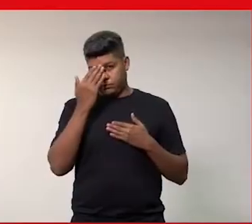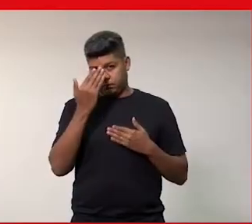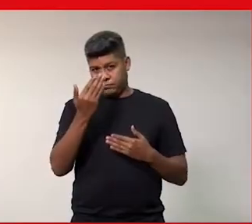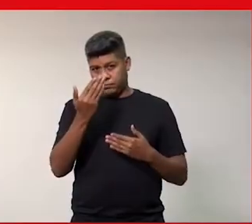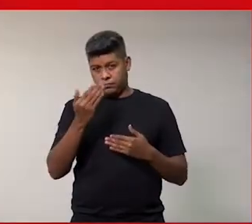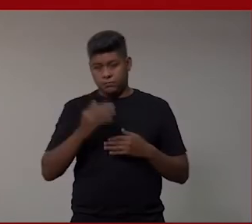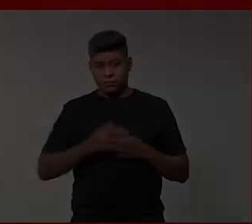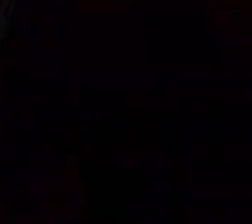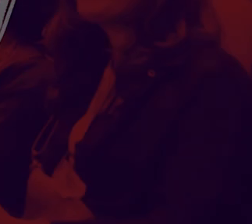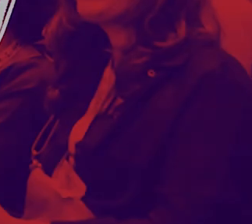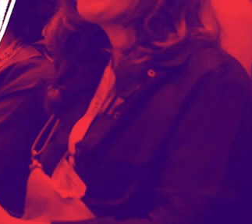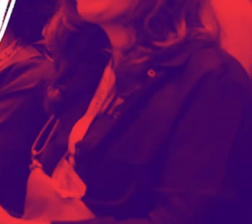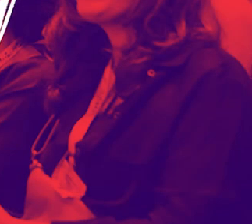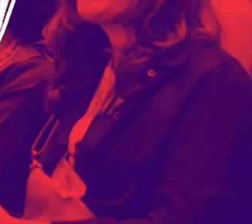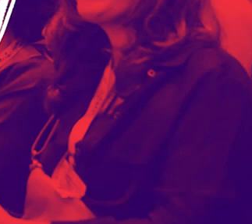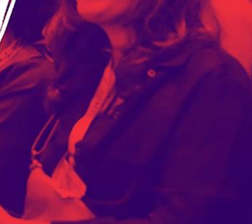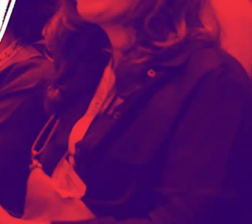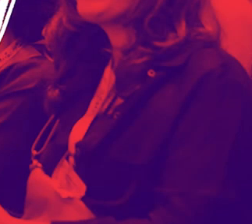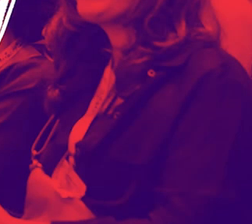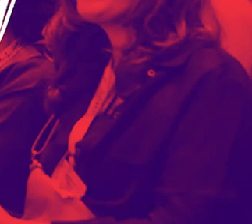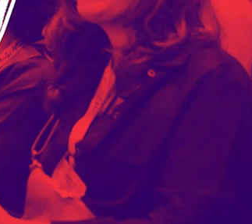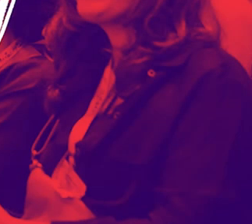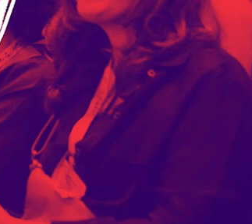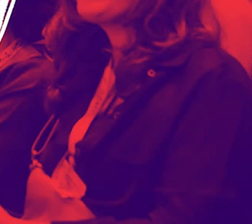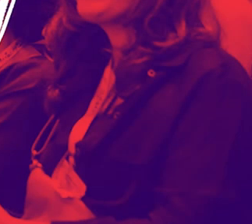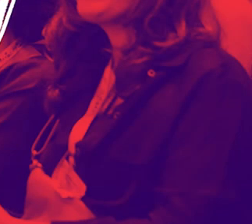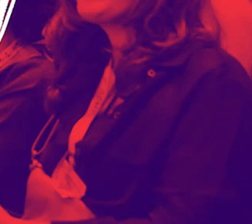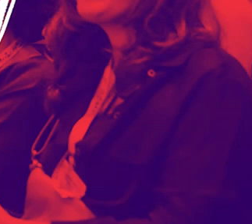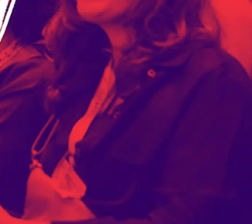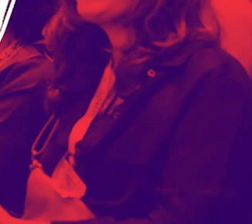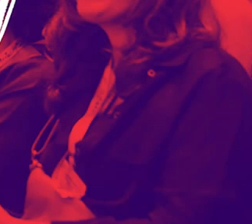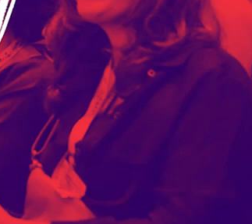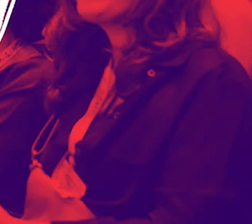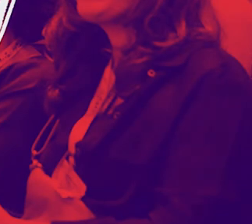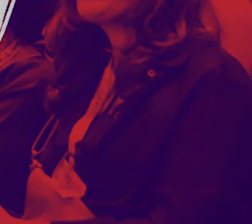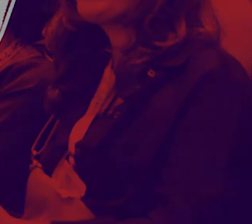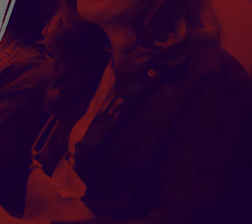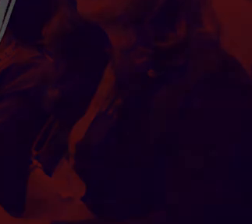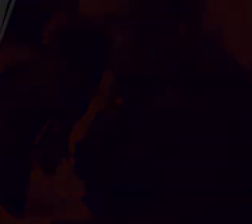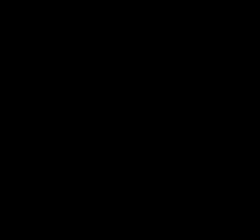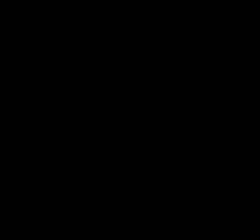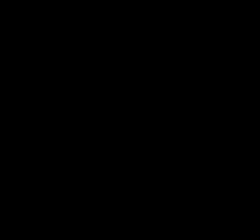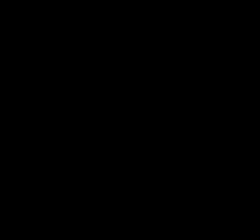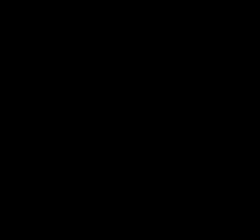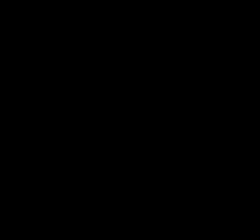tchau tchau tchau tchau tchau tchau tchau